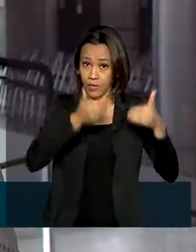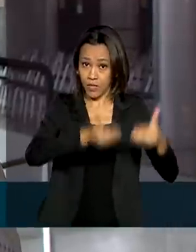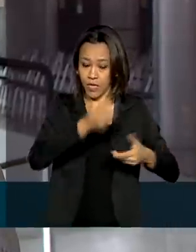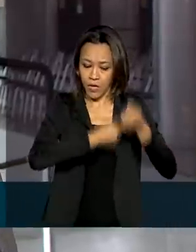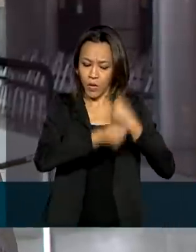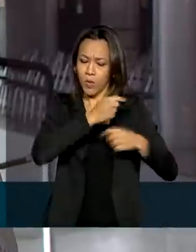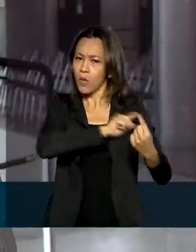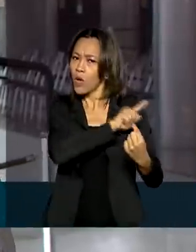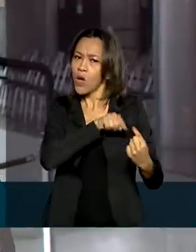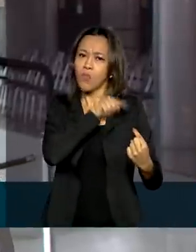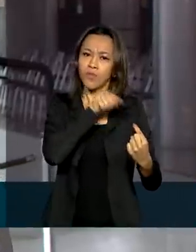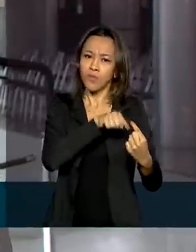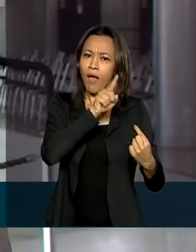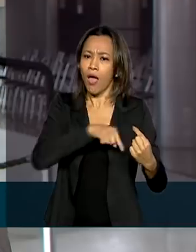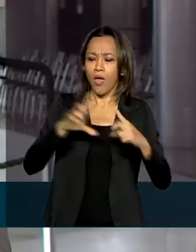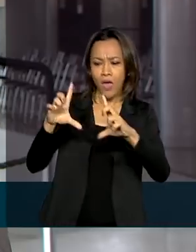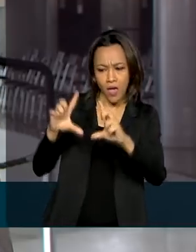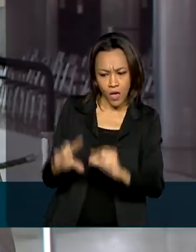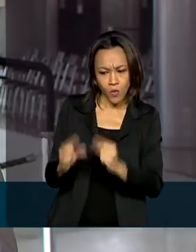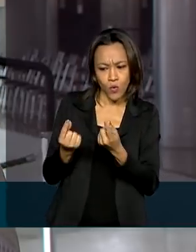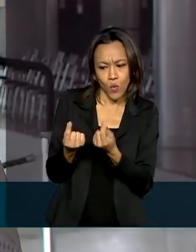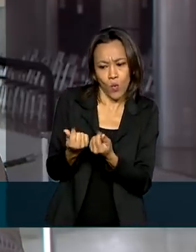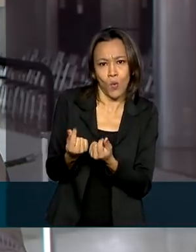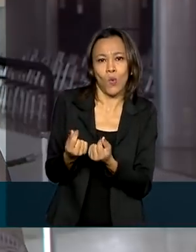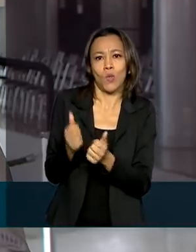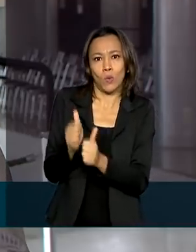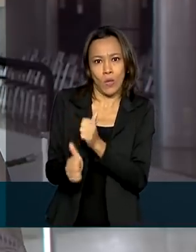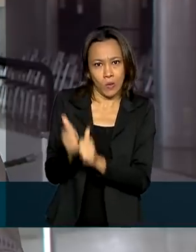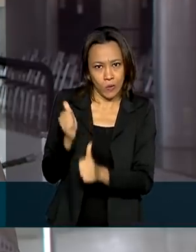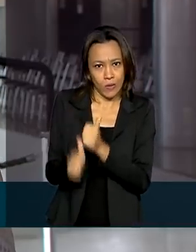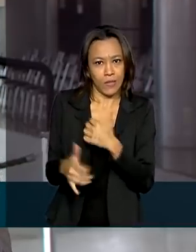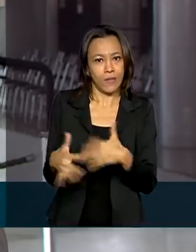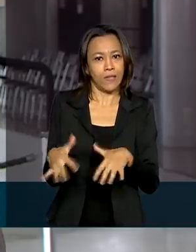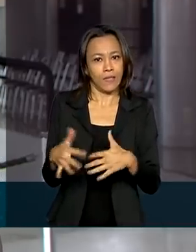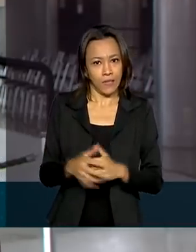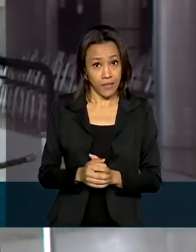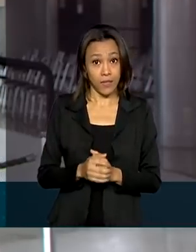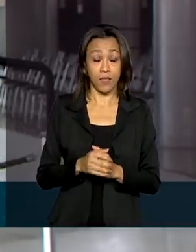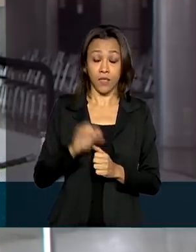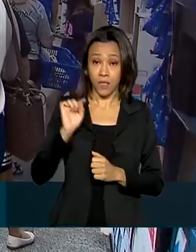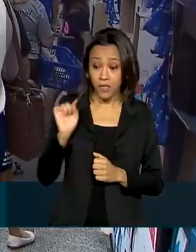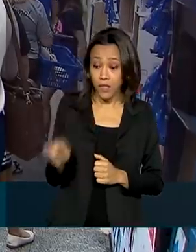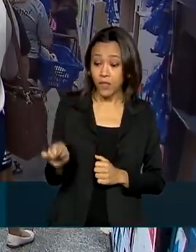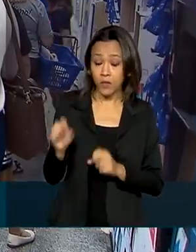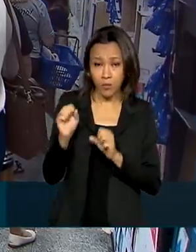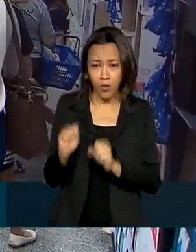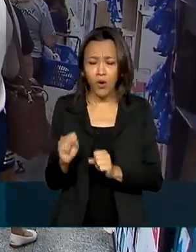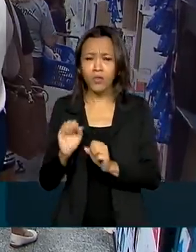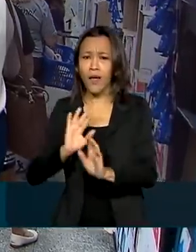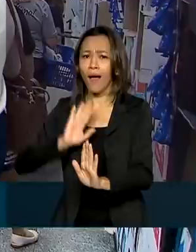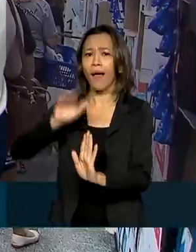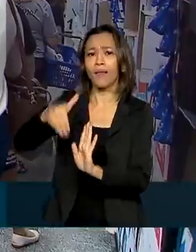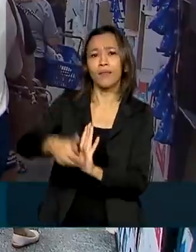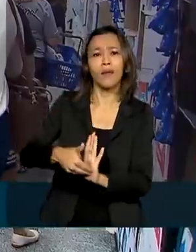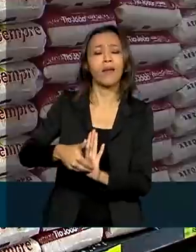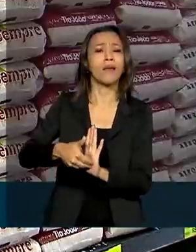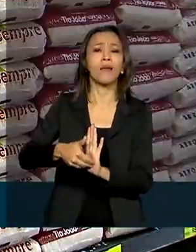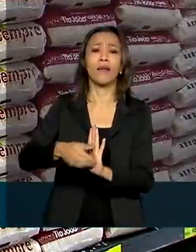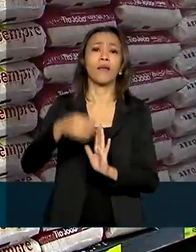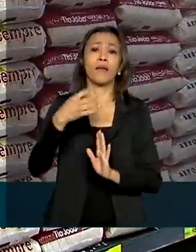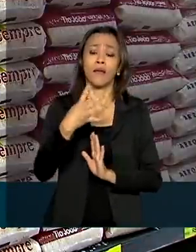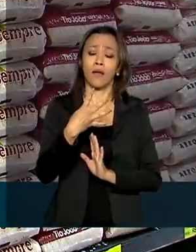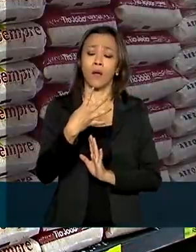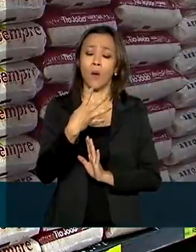é baixar o preço do arroz. Essa redução aí, que poderá ser aplicada até o limite de 400 mil